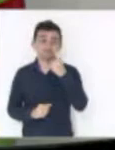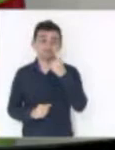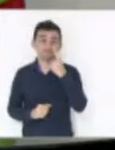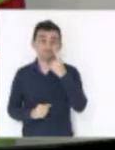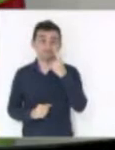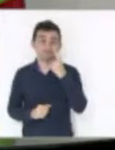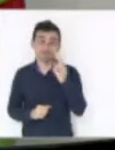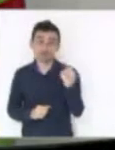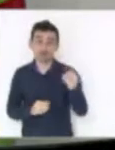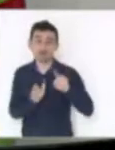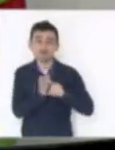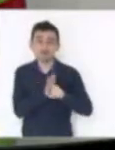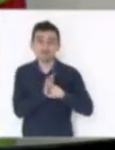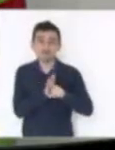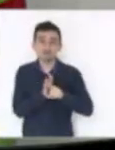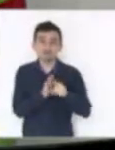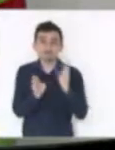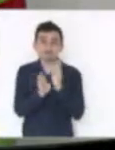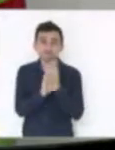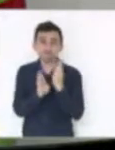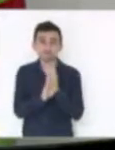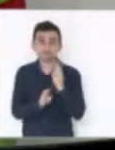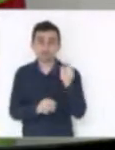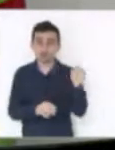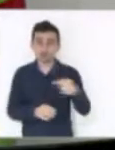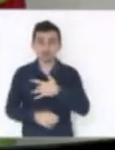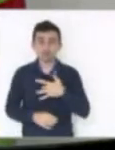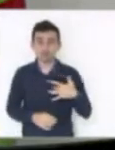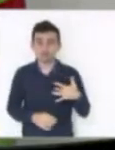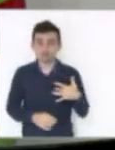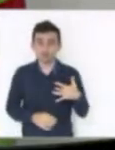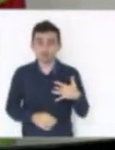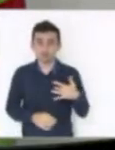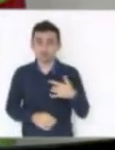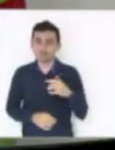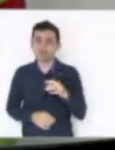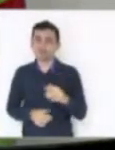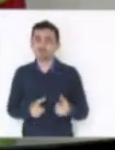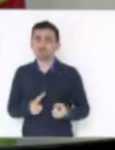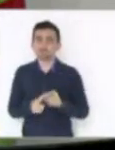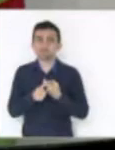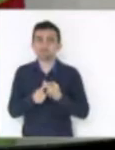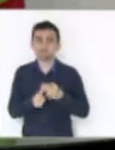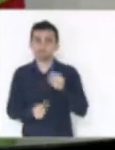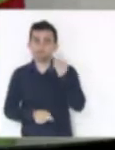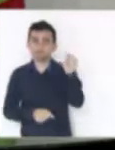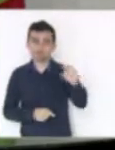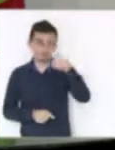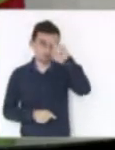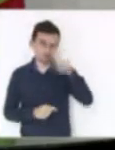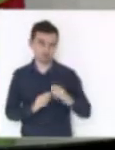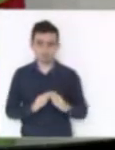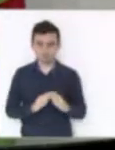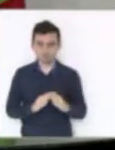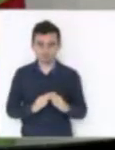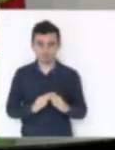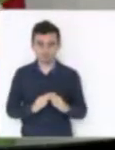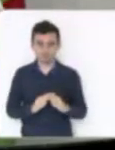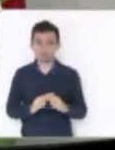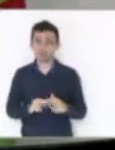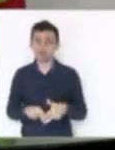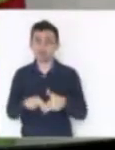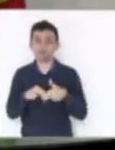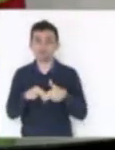a investigação, inclusive, que está sendo feita na saúde, de débitos com os hospitais. Por isso, por